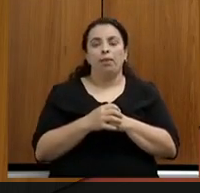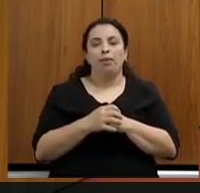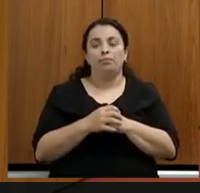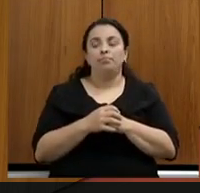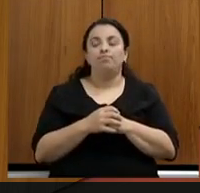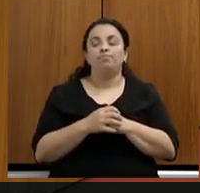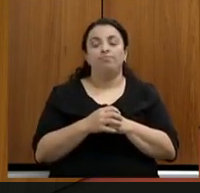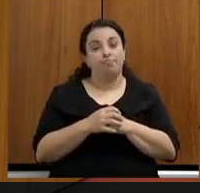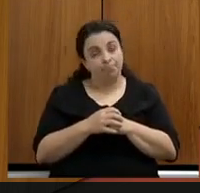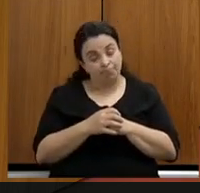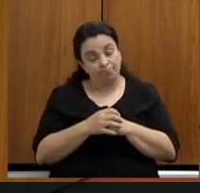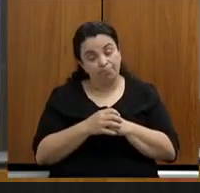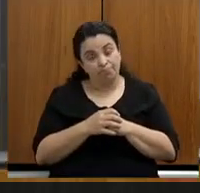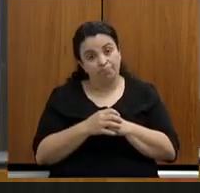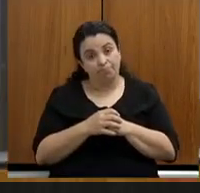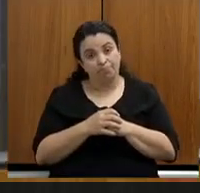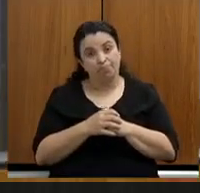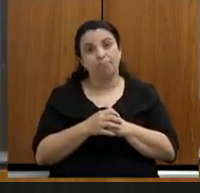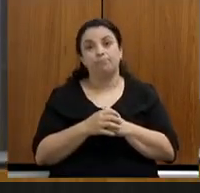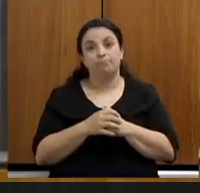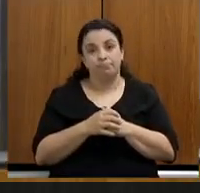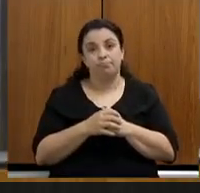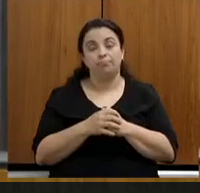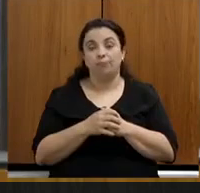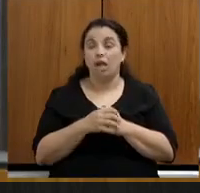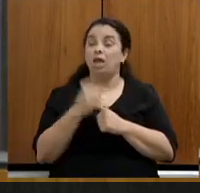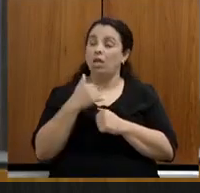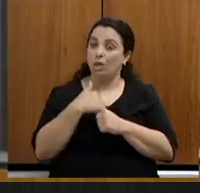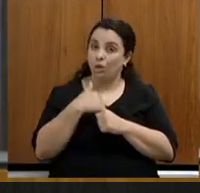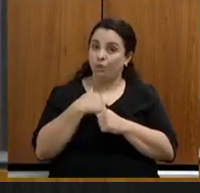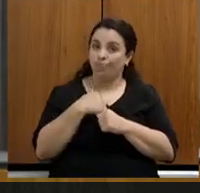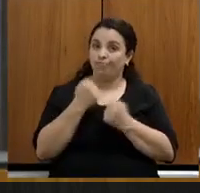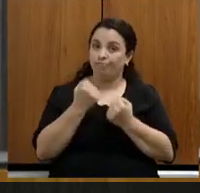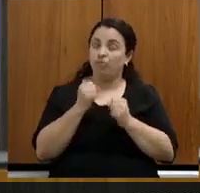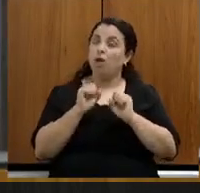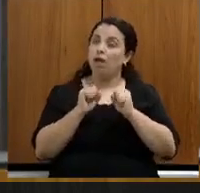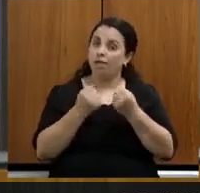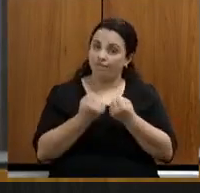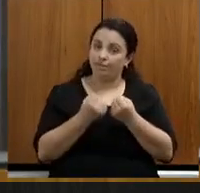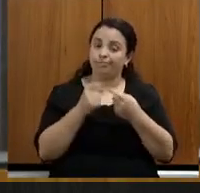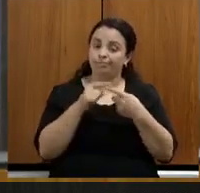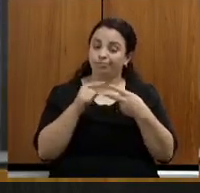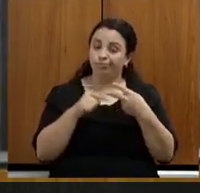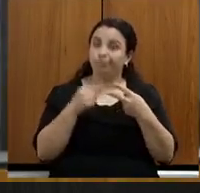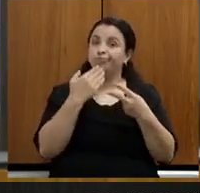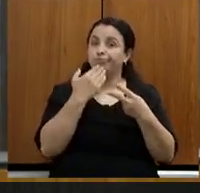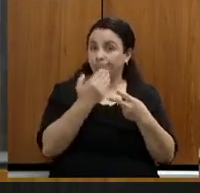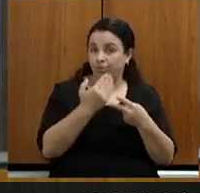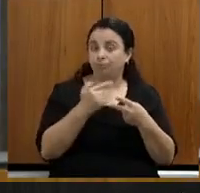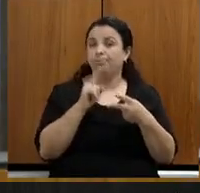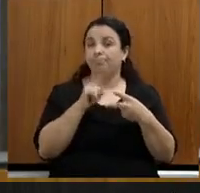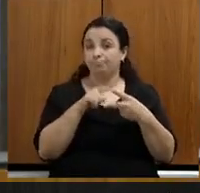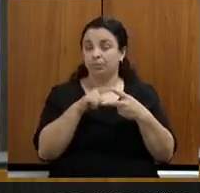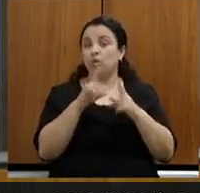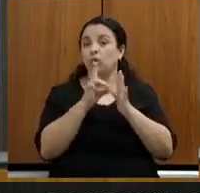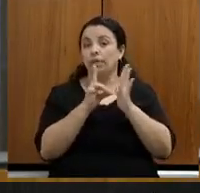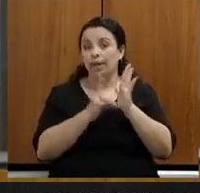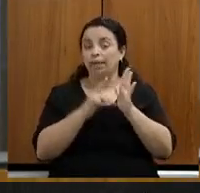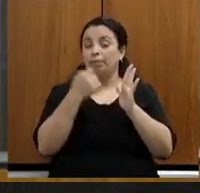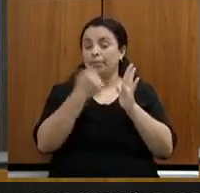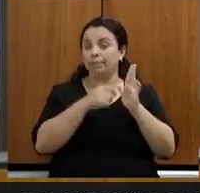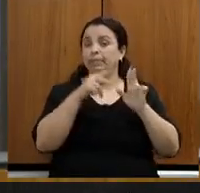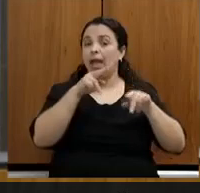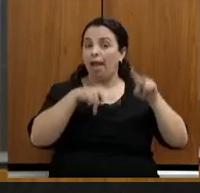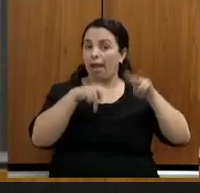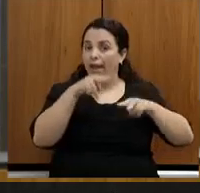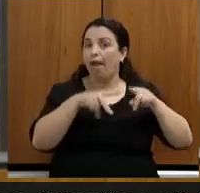Bem, eu vou reforçar meus dois pedidos, secretário. Primeiro, que o decreto seja revisto. Eu falei